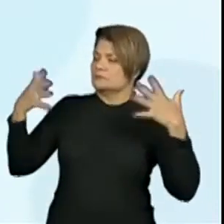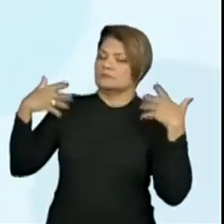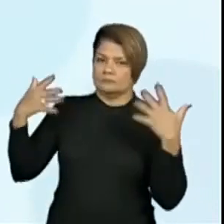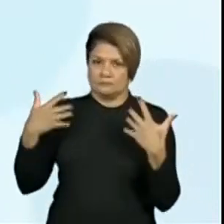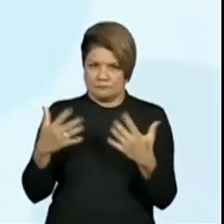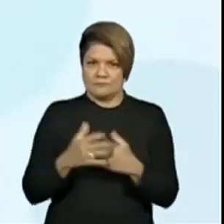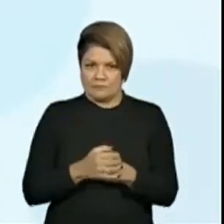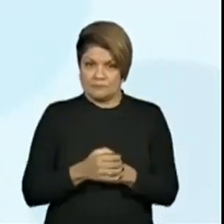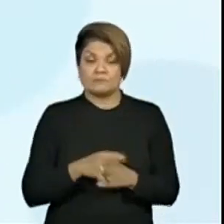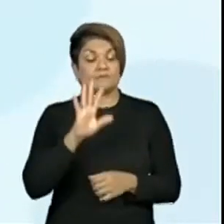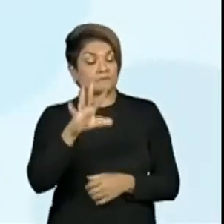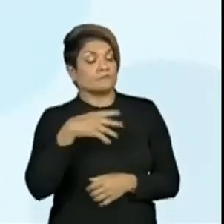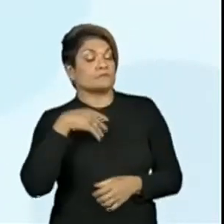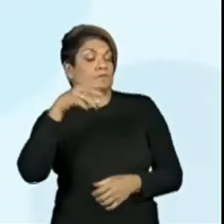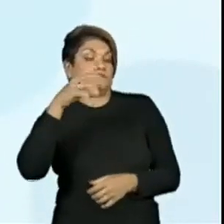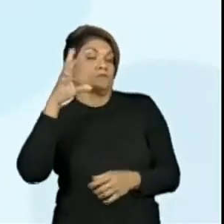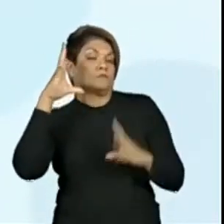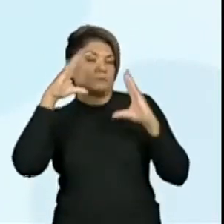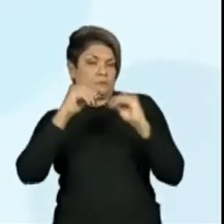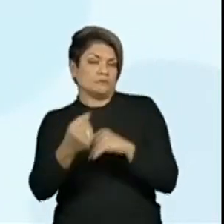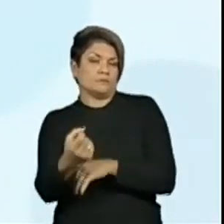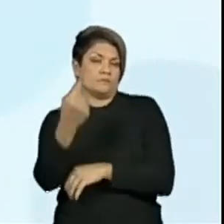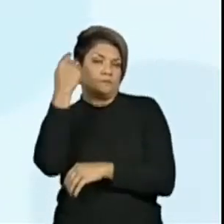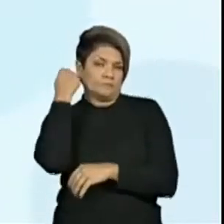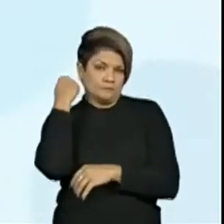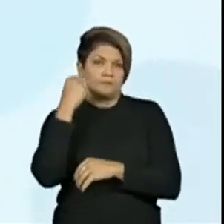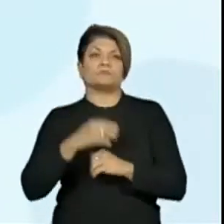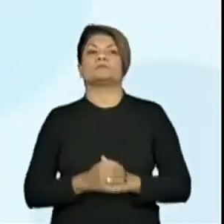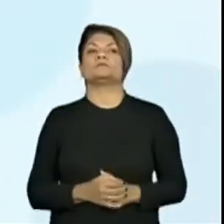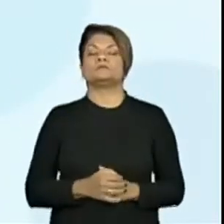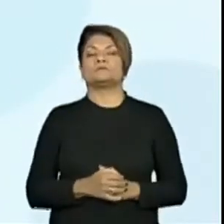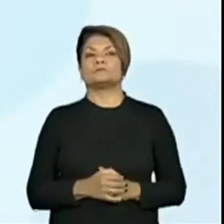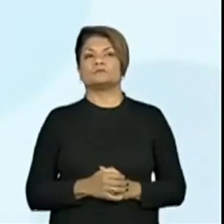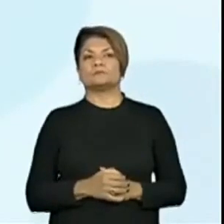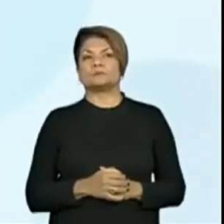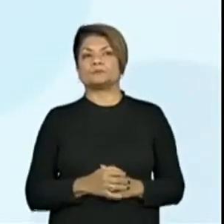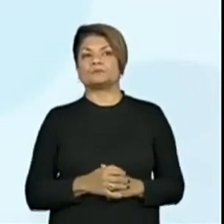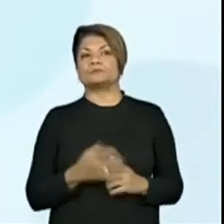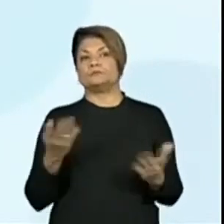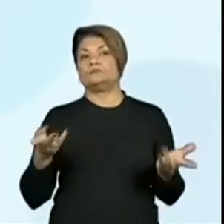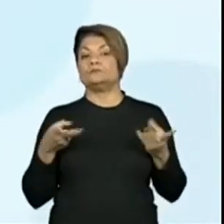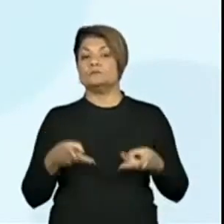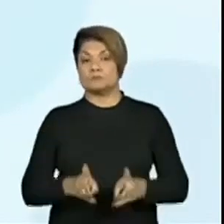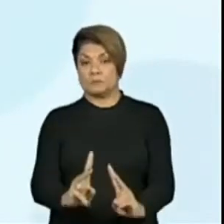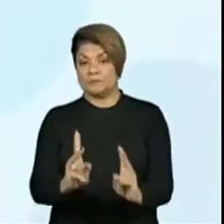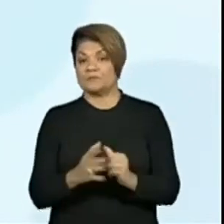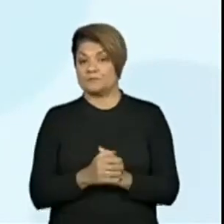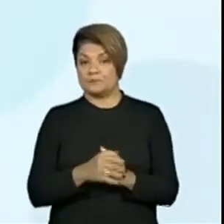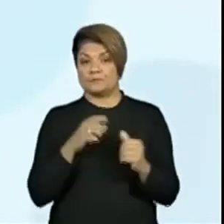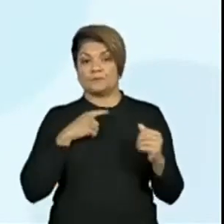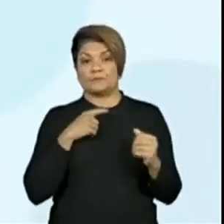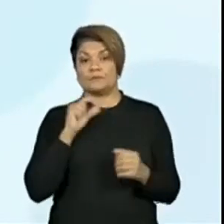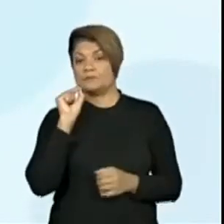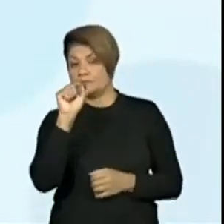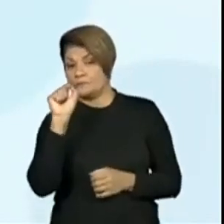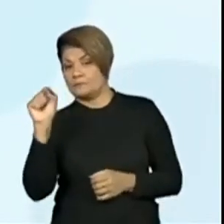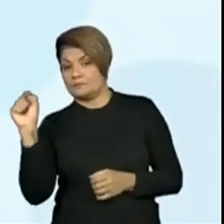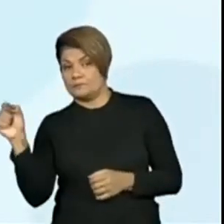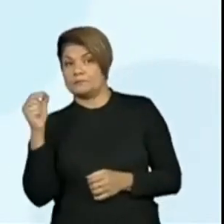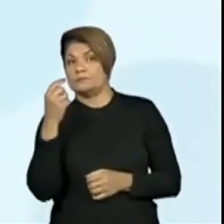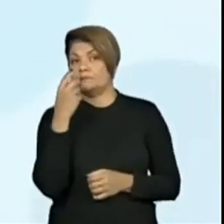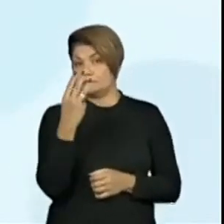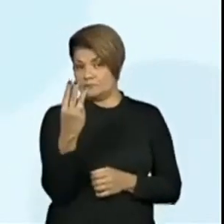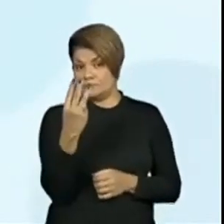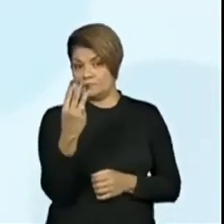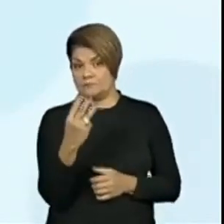olha só. E aí a gente percebe, neste momento, a gente percebe que a história tem os três pontinhos. Deixa eu até apagar um pouquinho